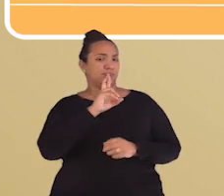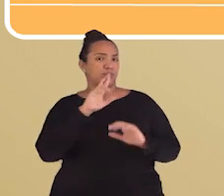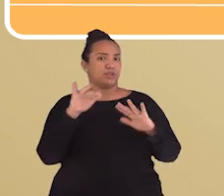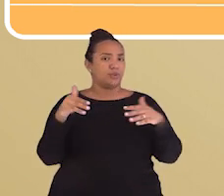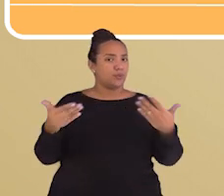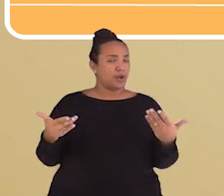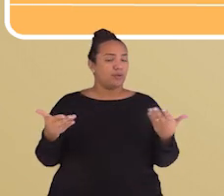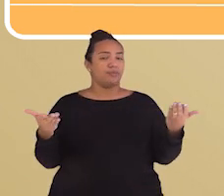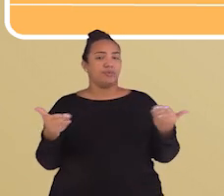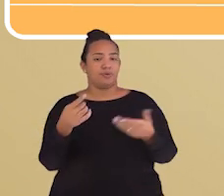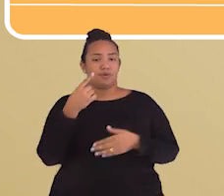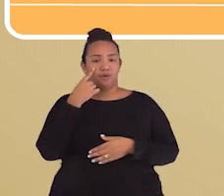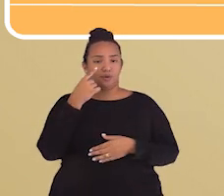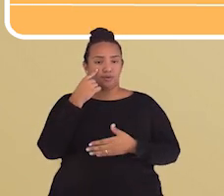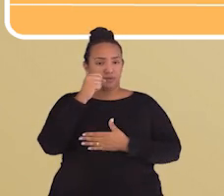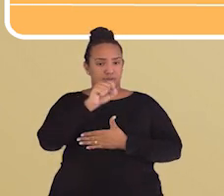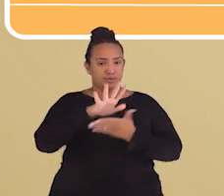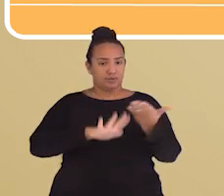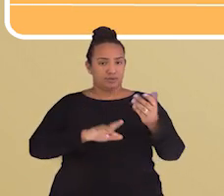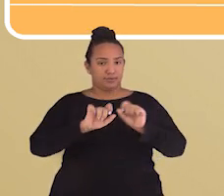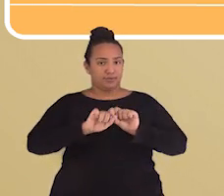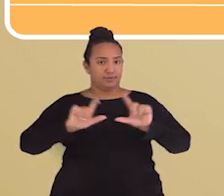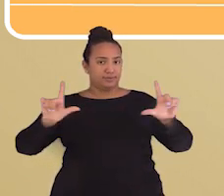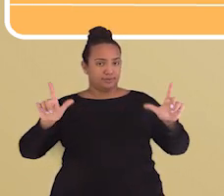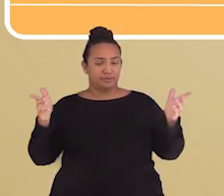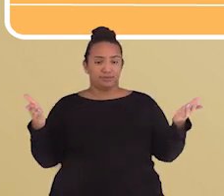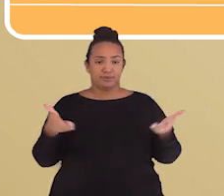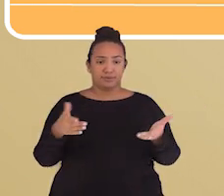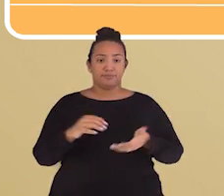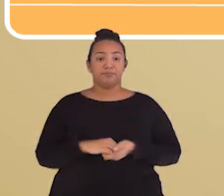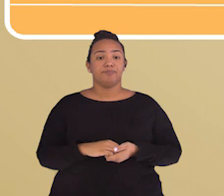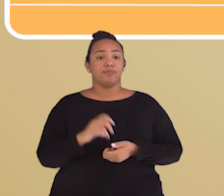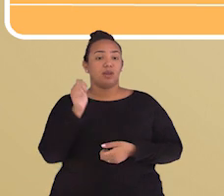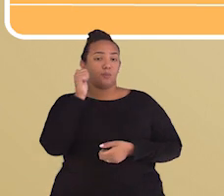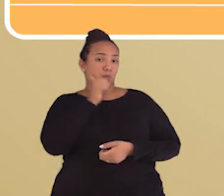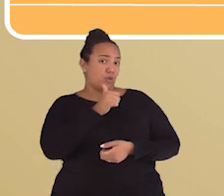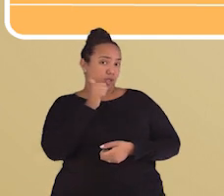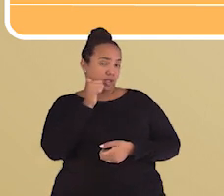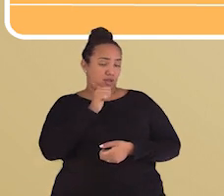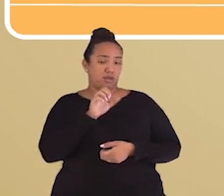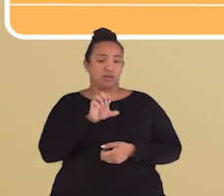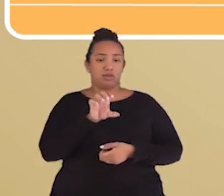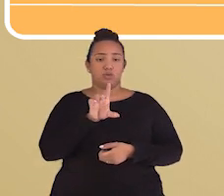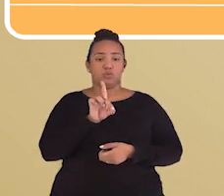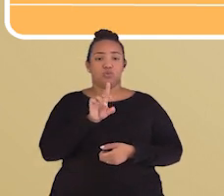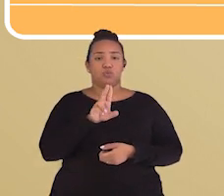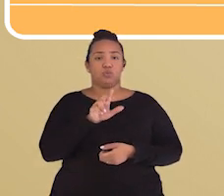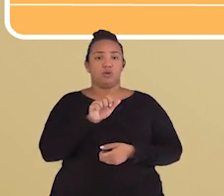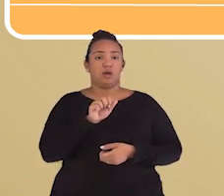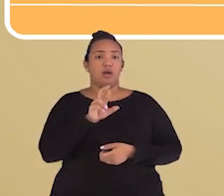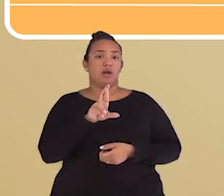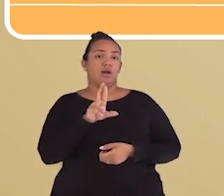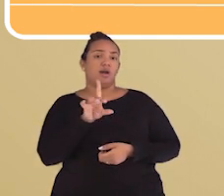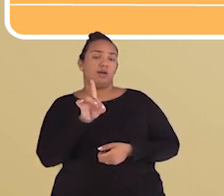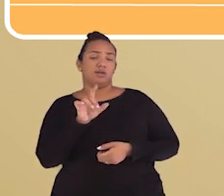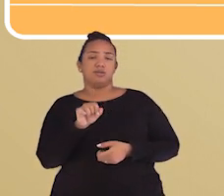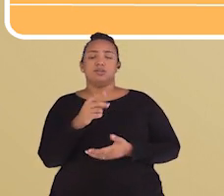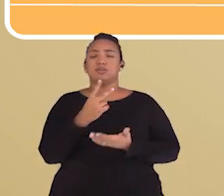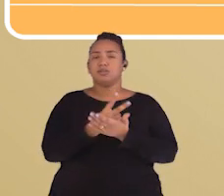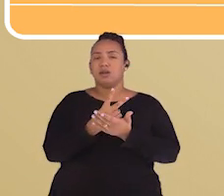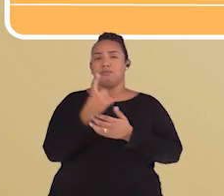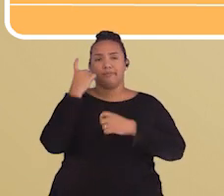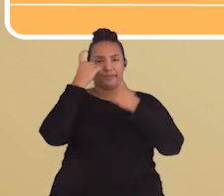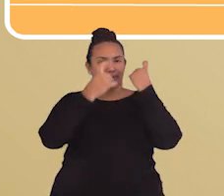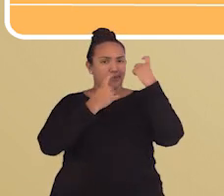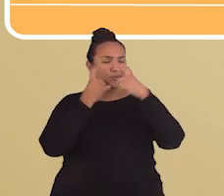dizer qual é? Então, preste atenção na atividade que está aparecendo na sua tela. Eduarda é uma moça que sempre se preocupou com sua